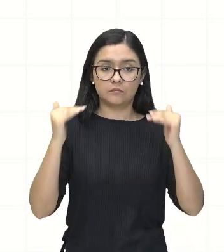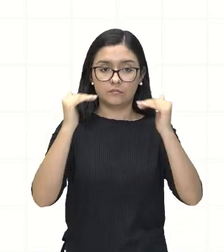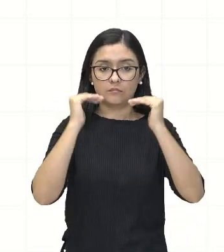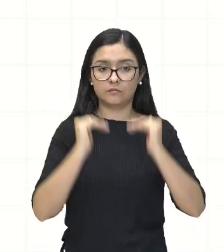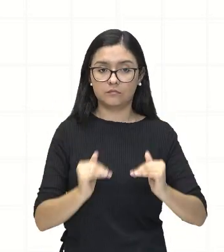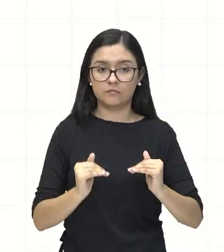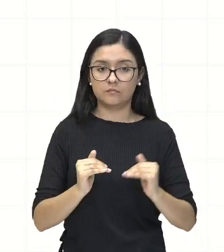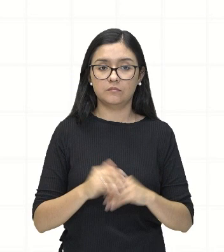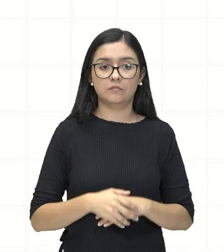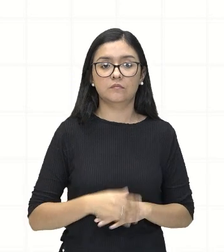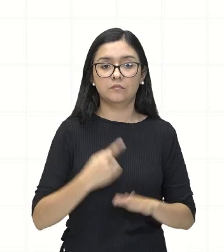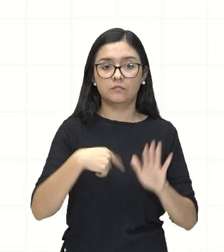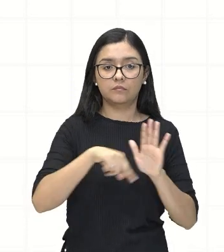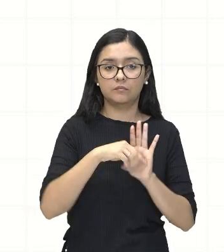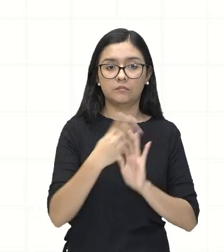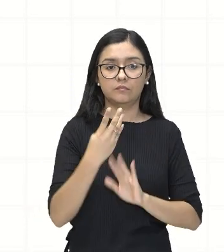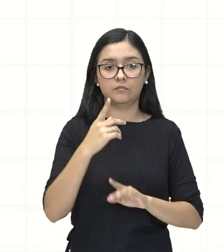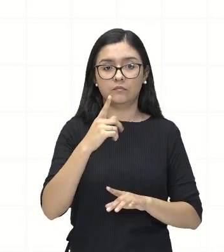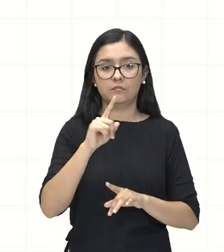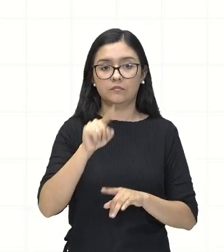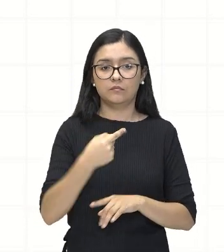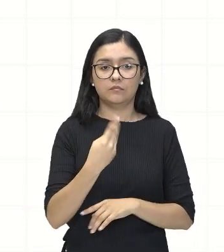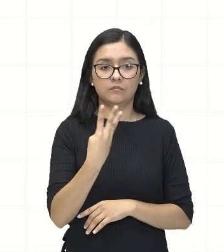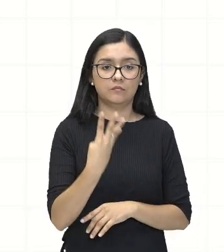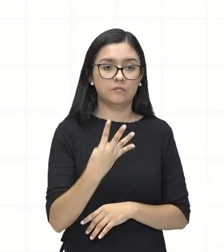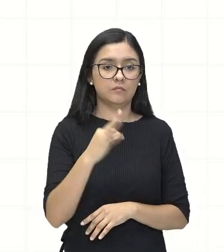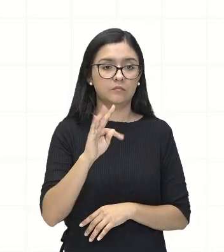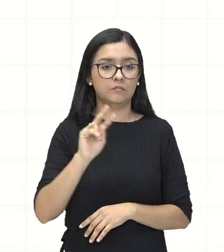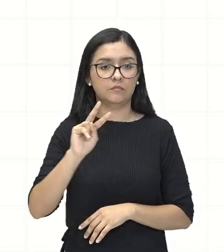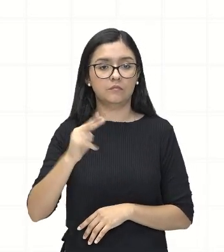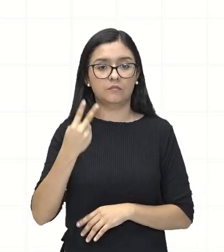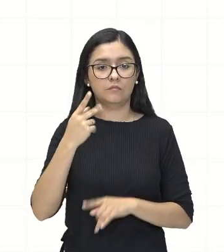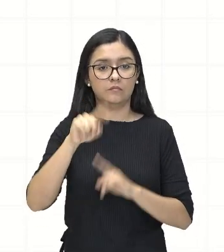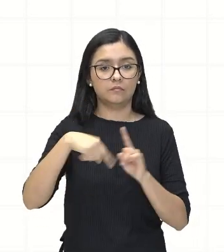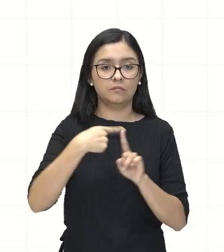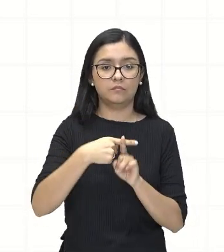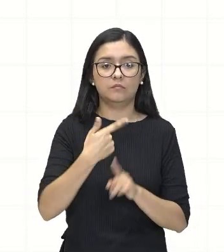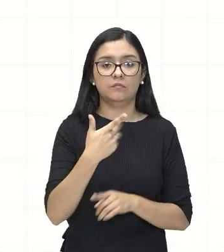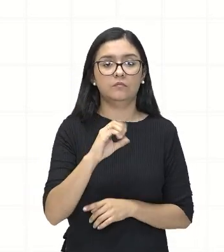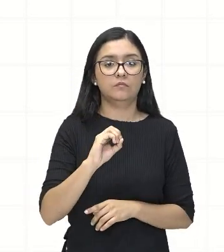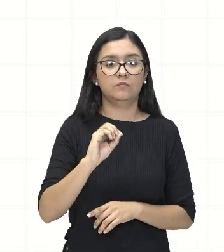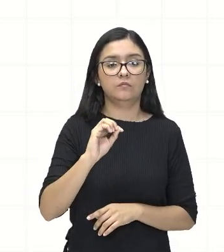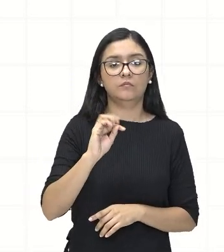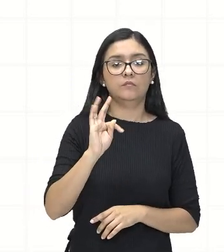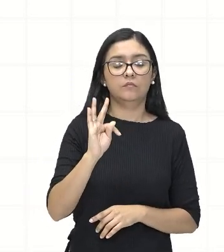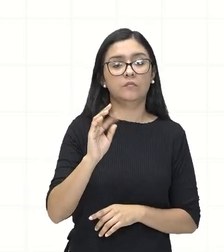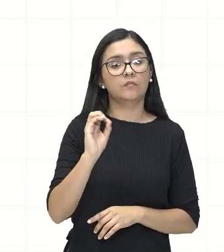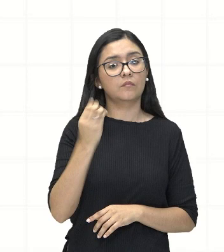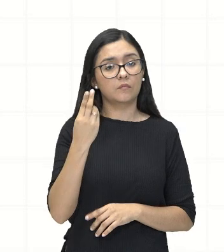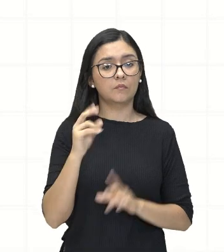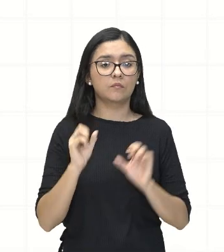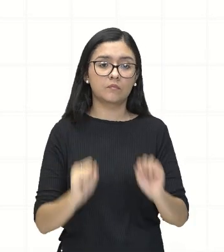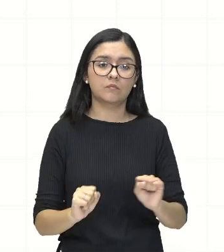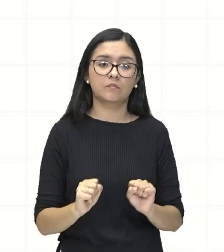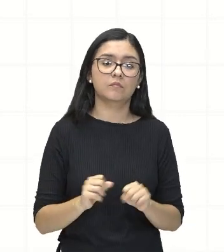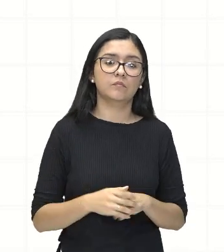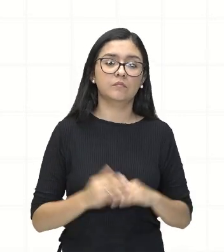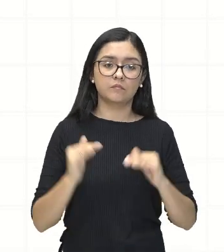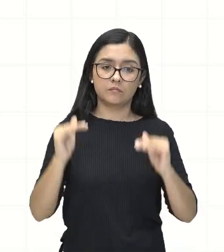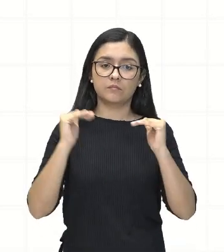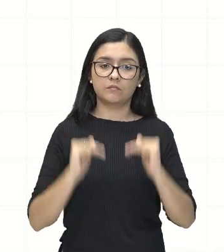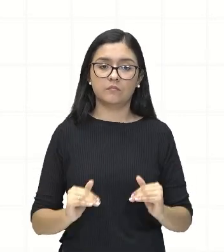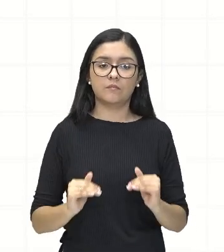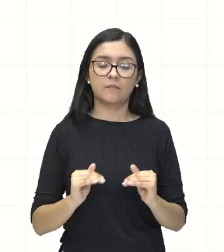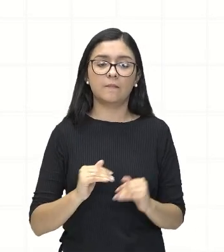4,9 T ao quadrado mais 20T. Ou, nós podemos deixar ela desse